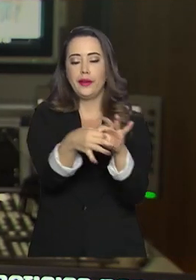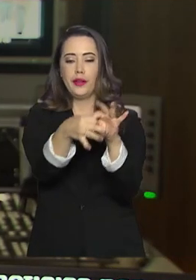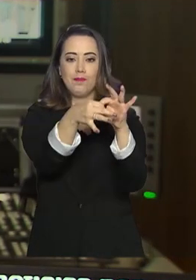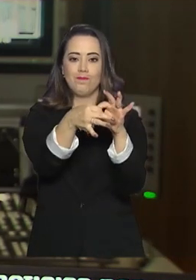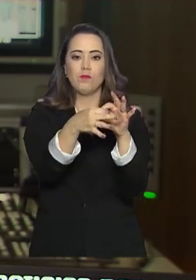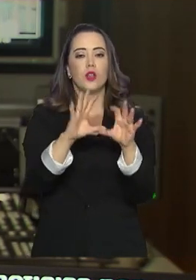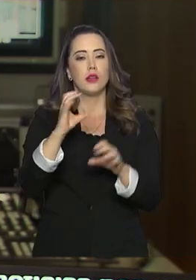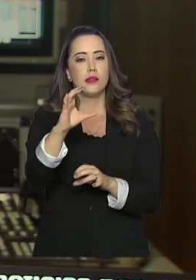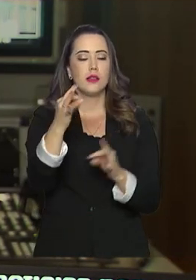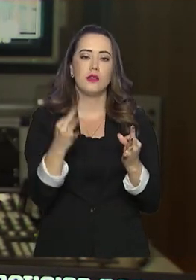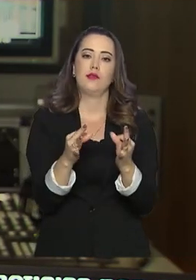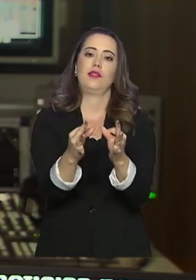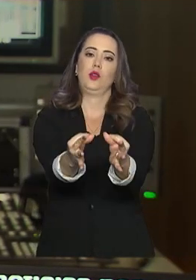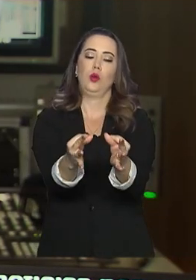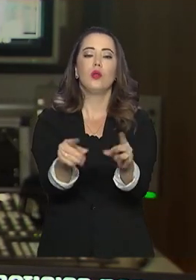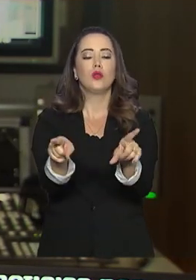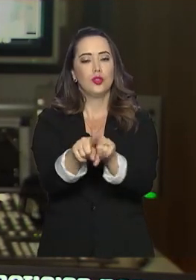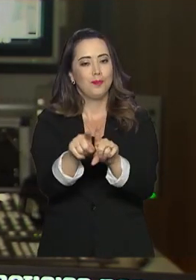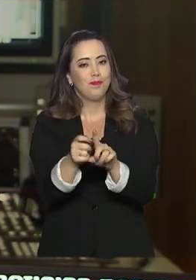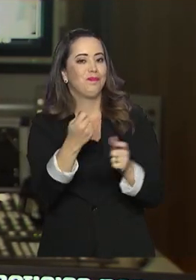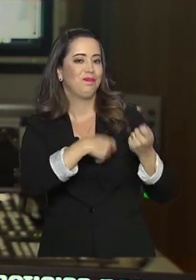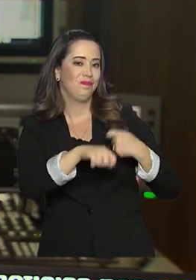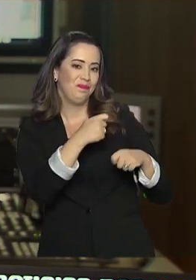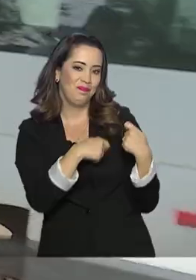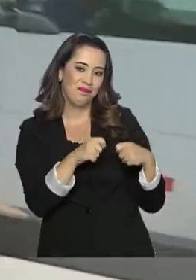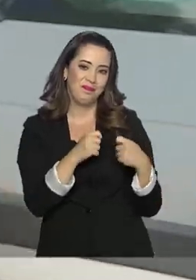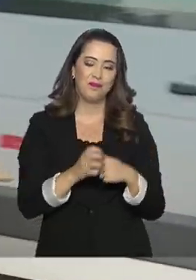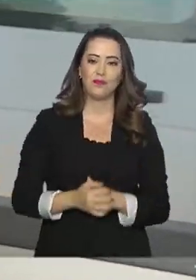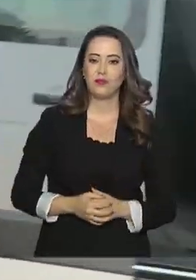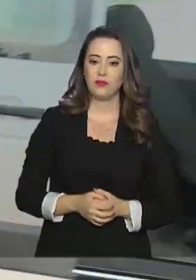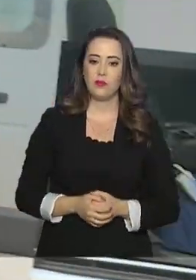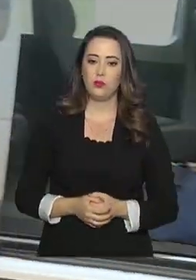em ciência, tecnologia e economia digital.